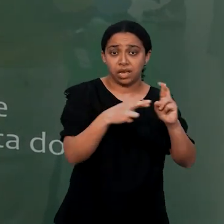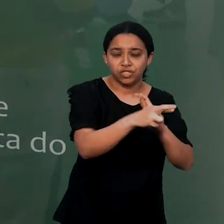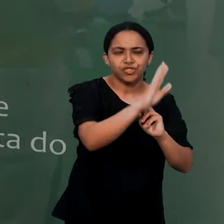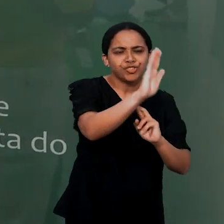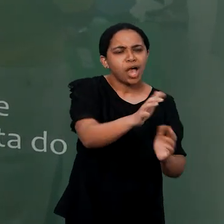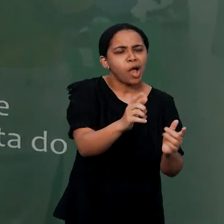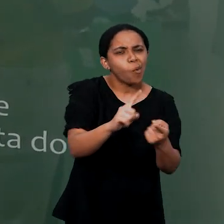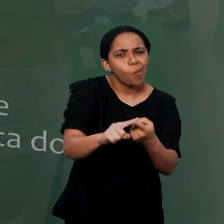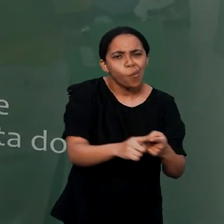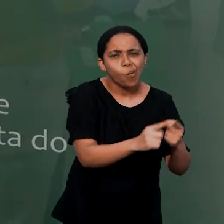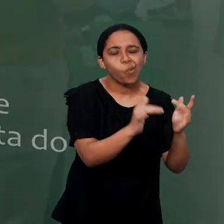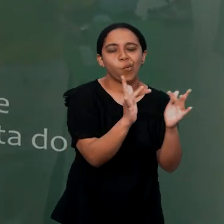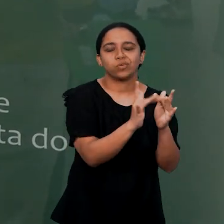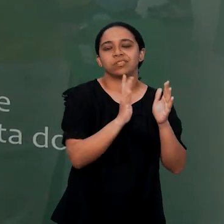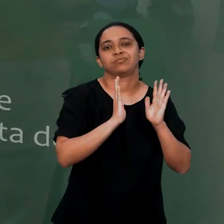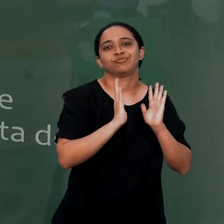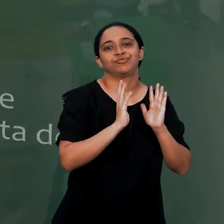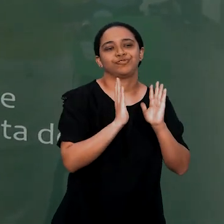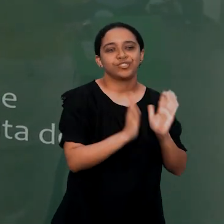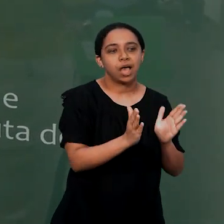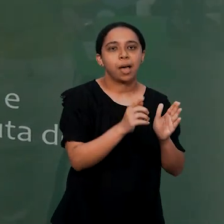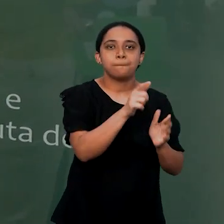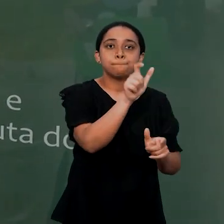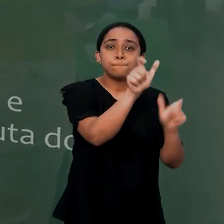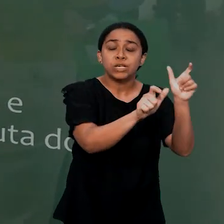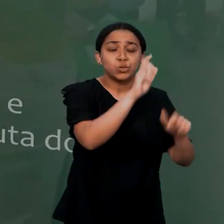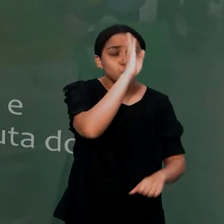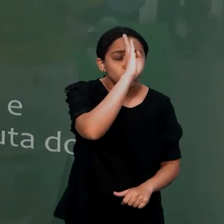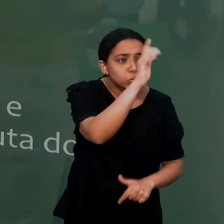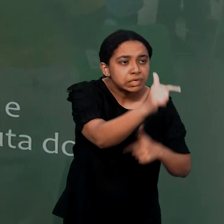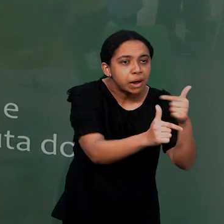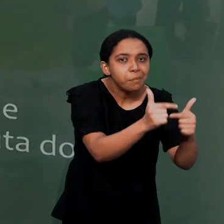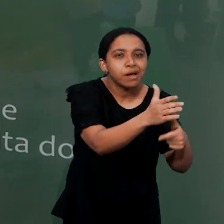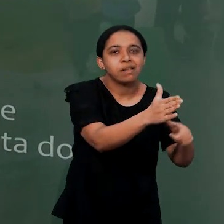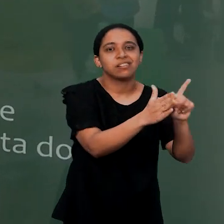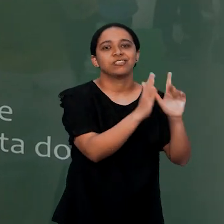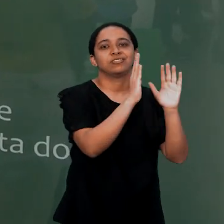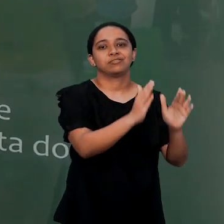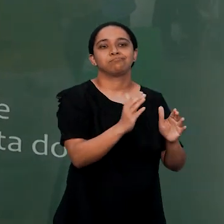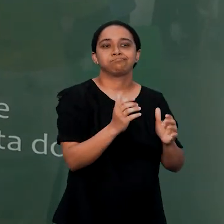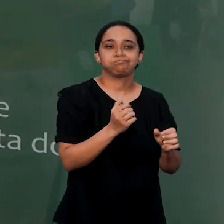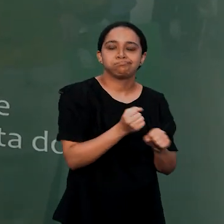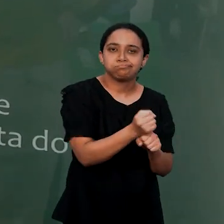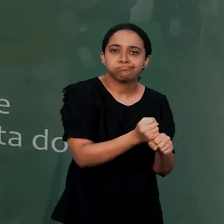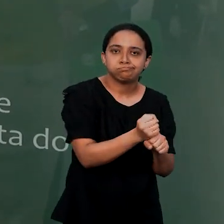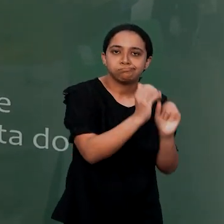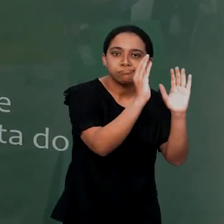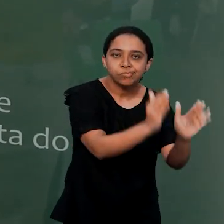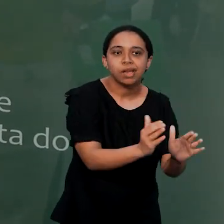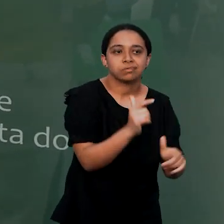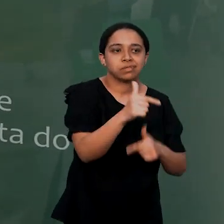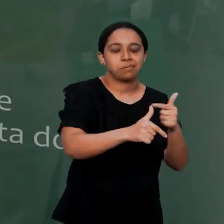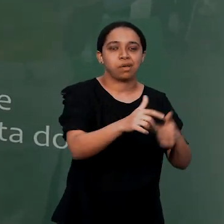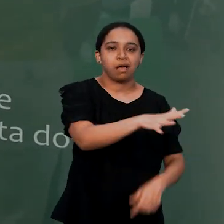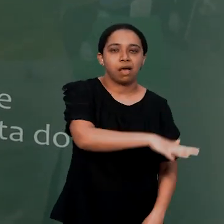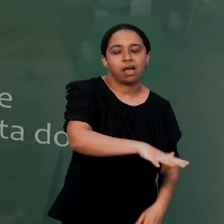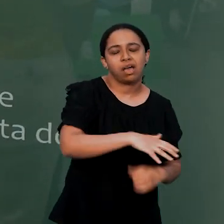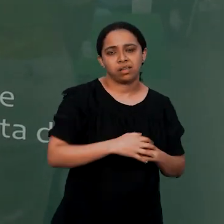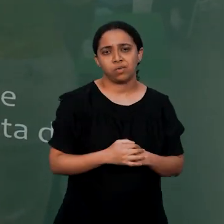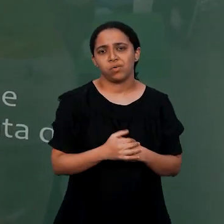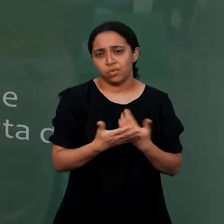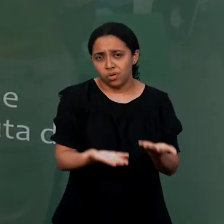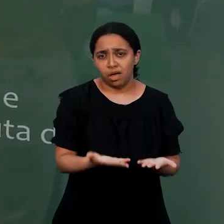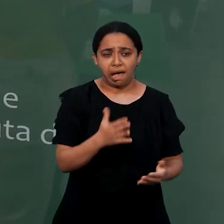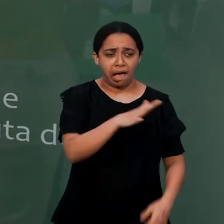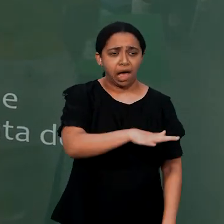há um estreitamento de laços com as pessoas que estão lá na ponta, que já desenvolvem atividades